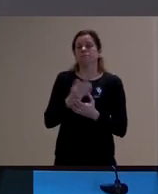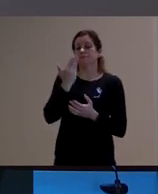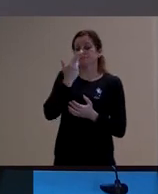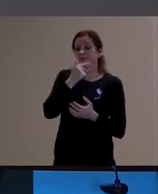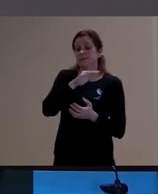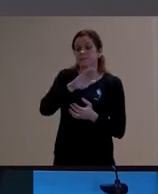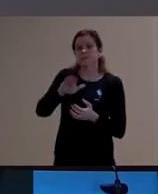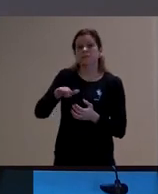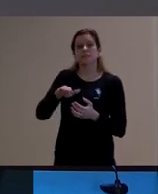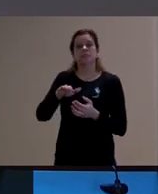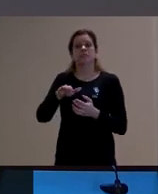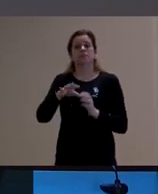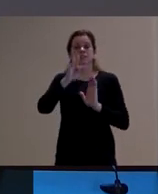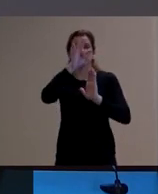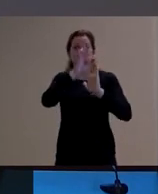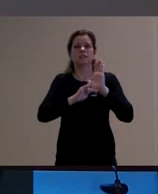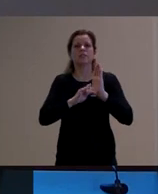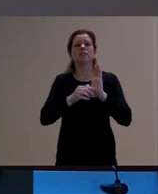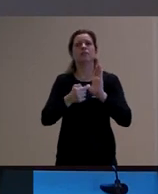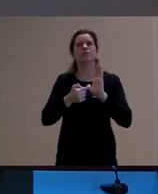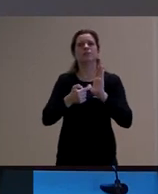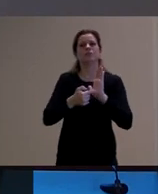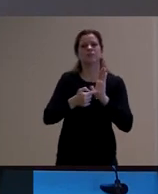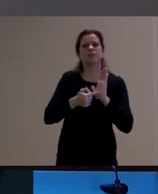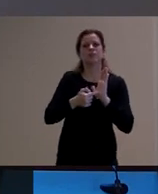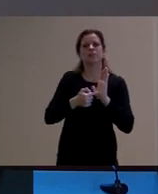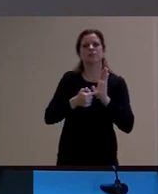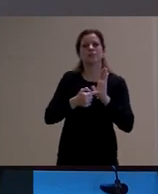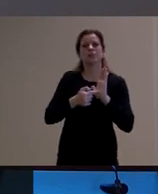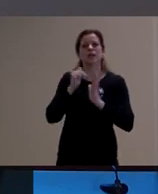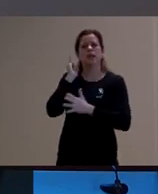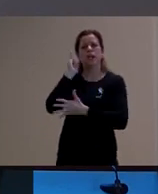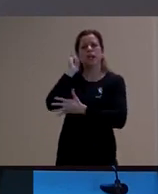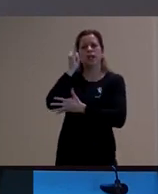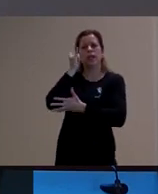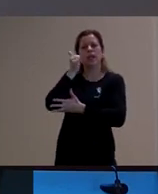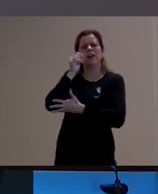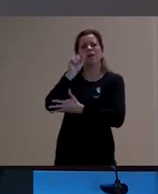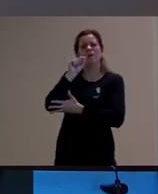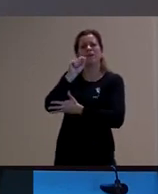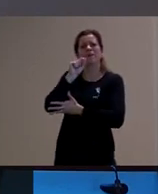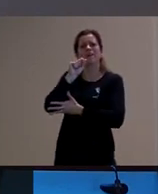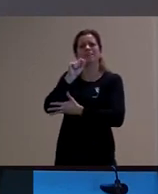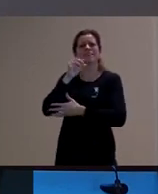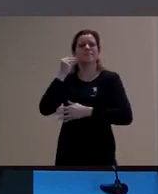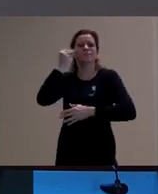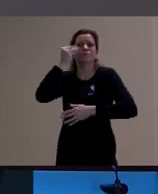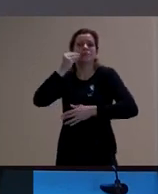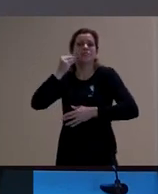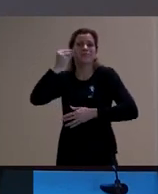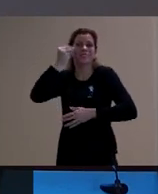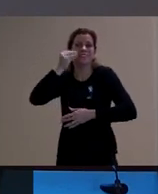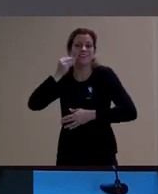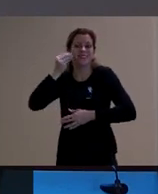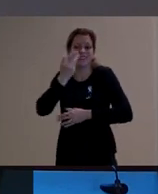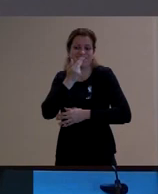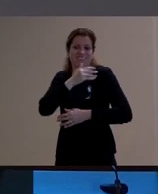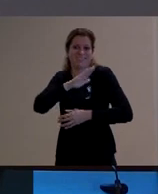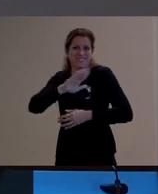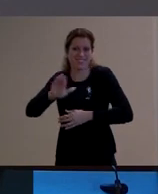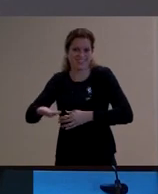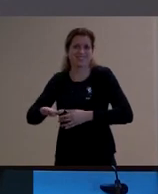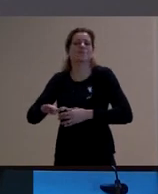porque é esse texto onde ele narra a sua própria experiência da infância e por que que isso